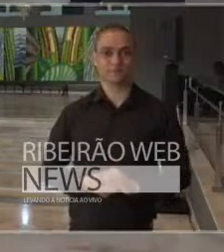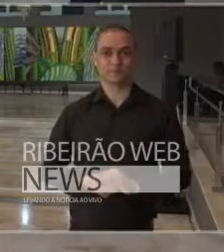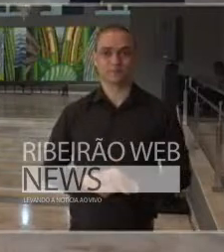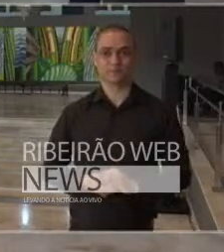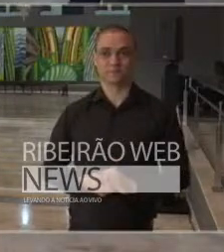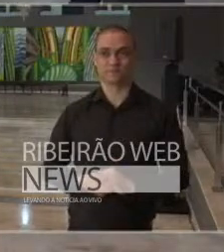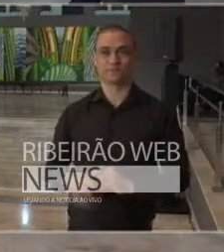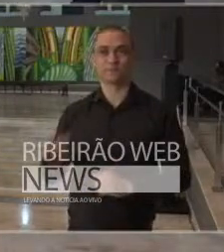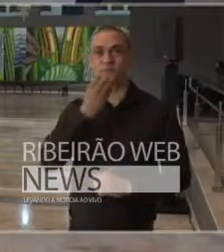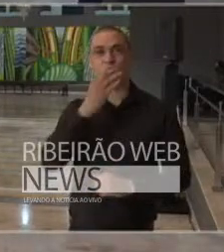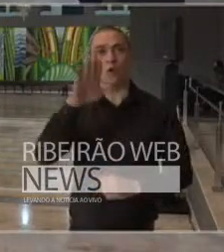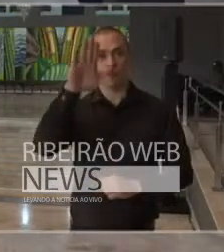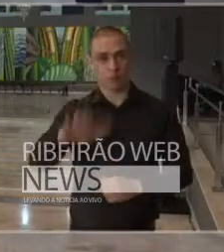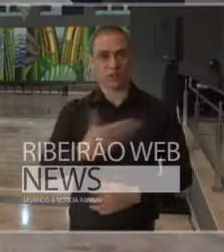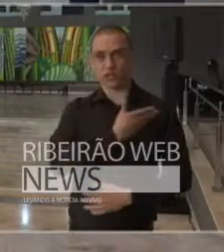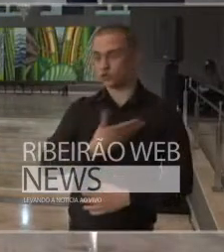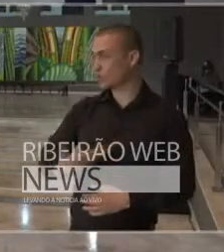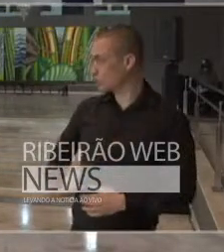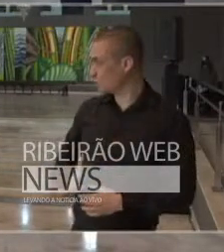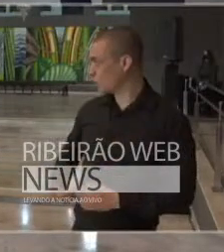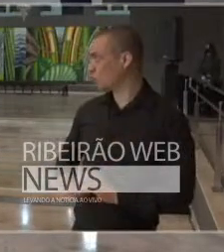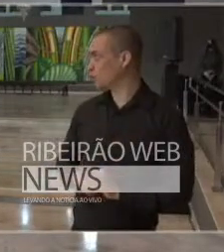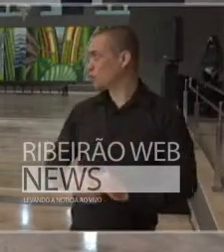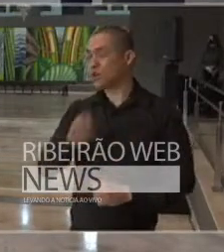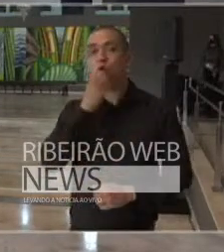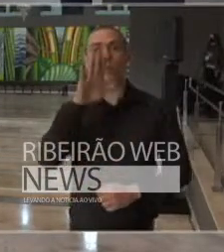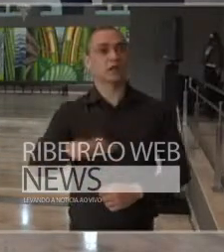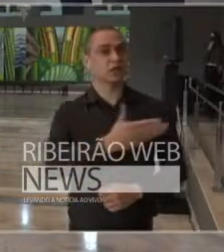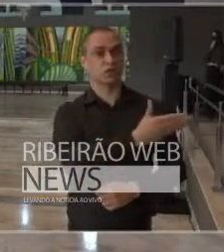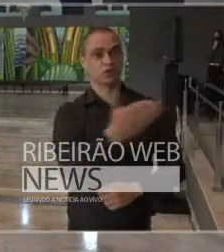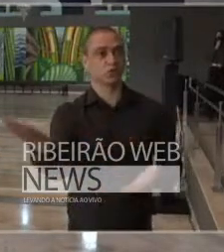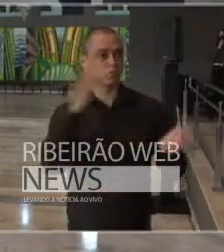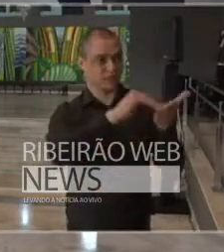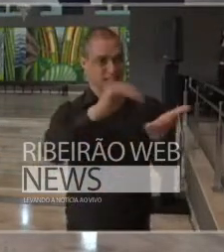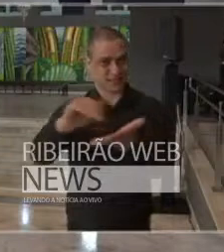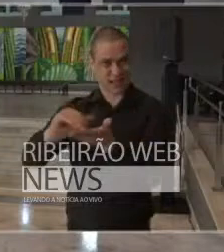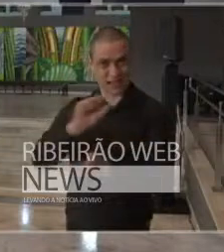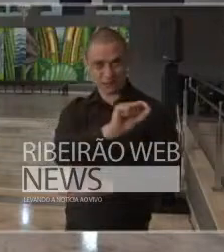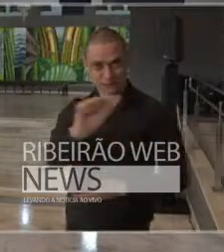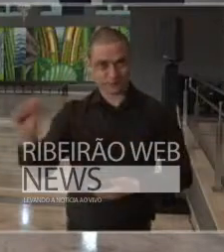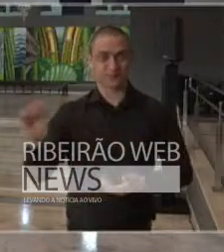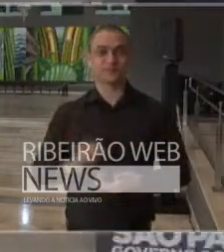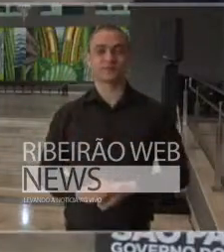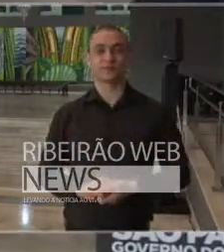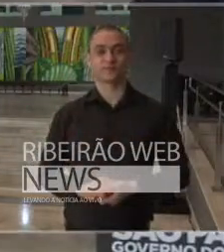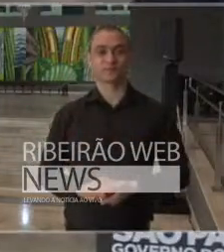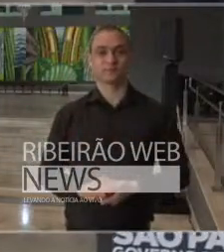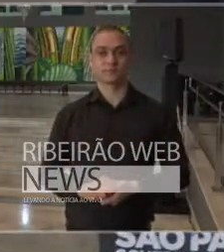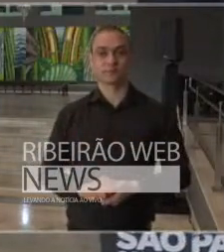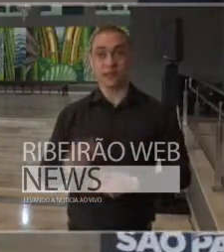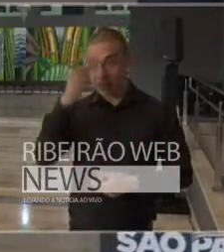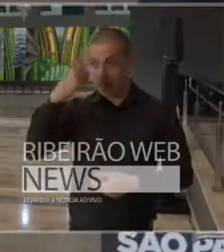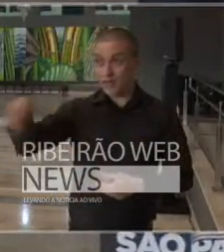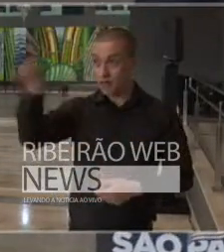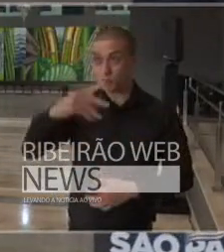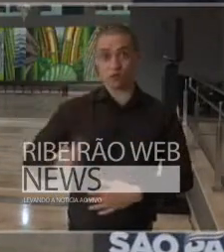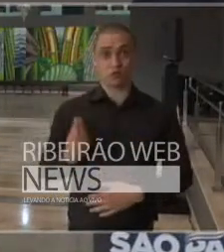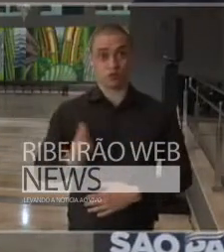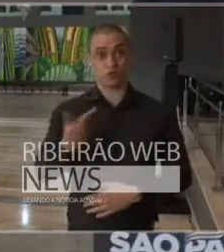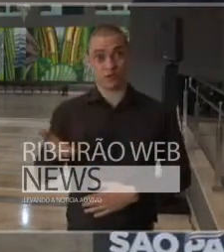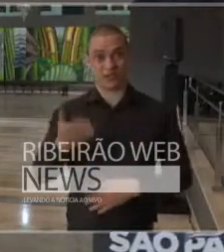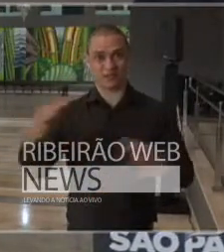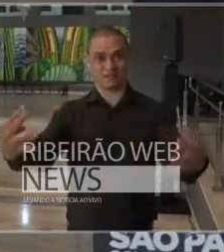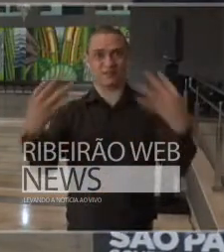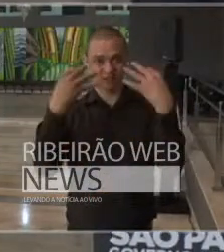Boa tarde, senhor governador, senhoras e senhores secretários, as pessoas presentes que estão nos